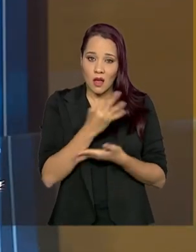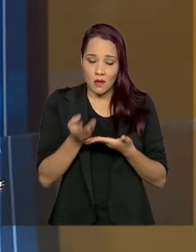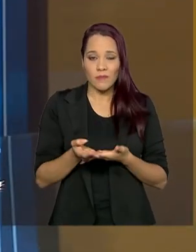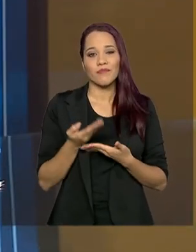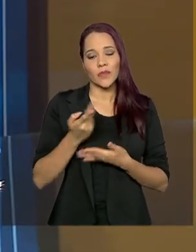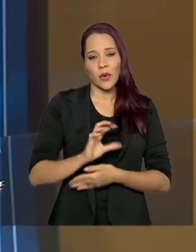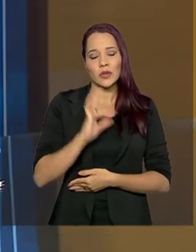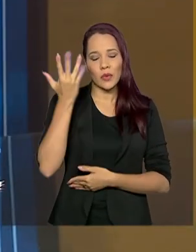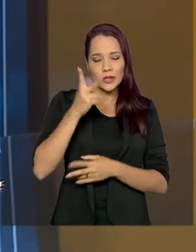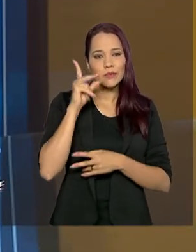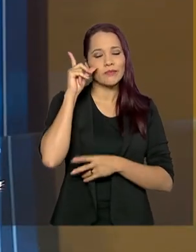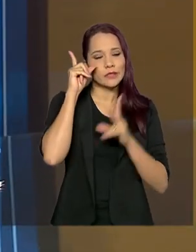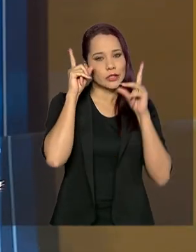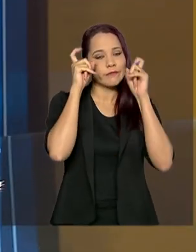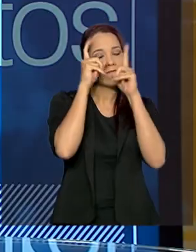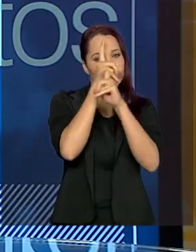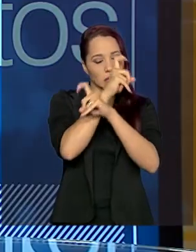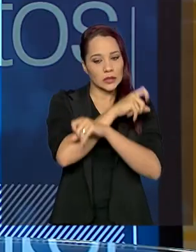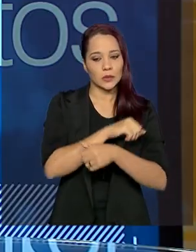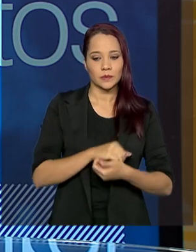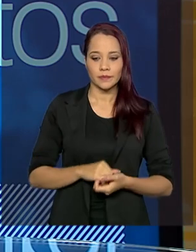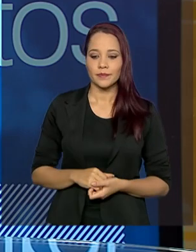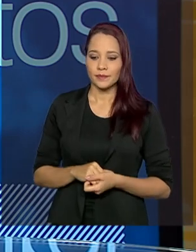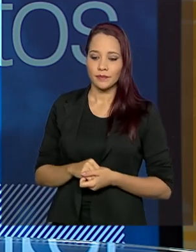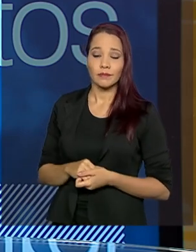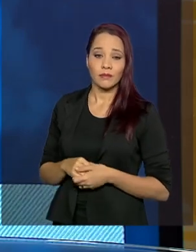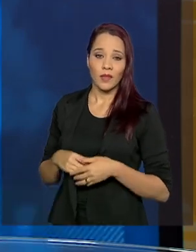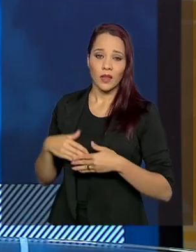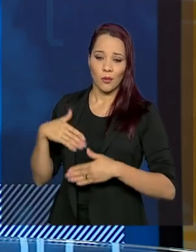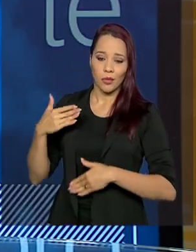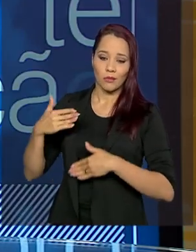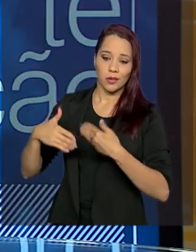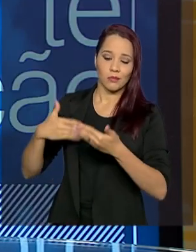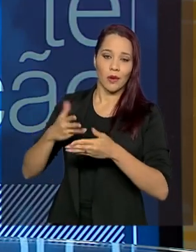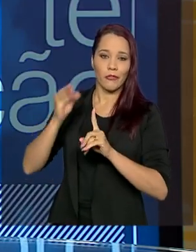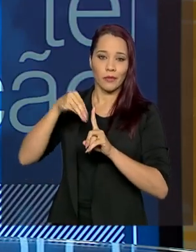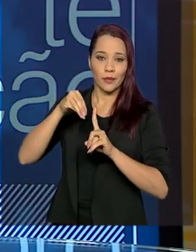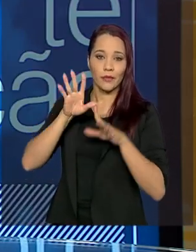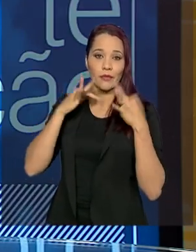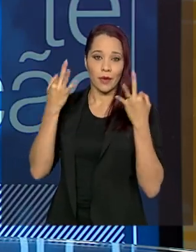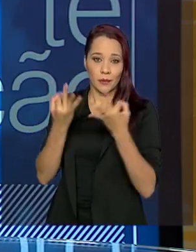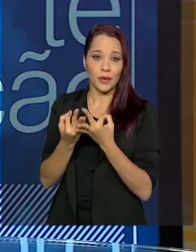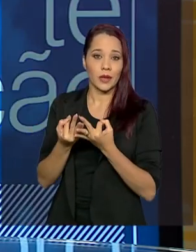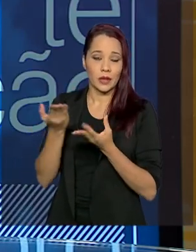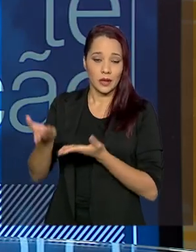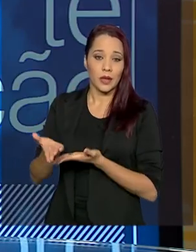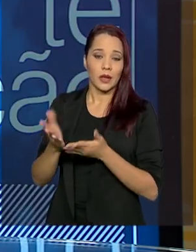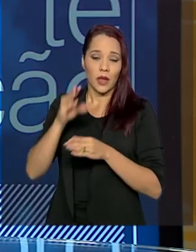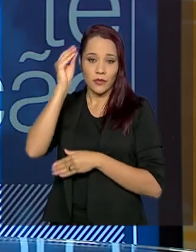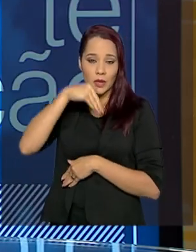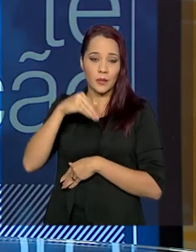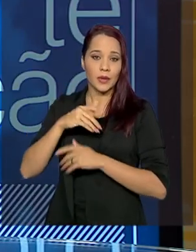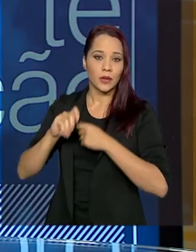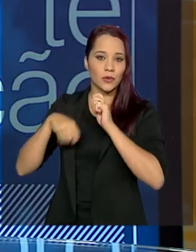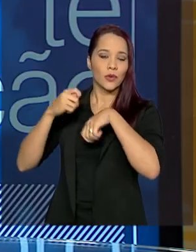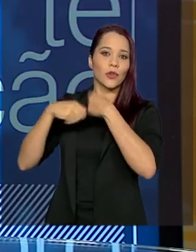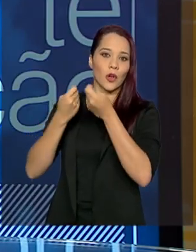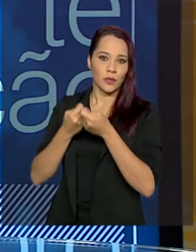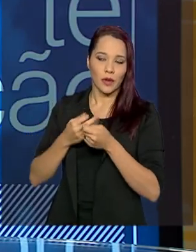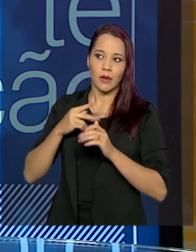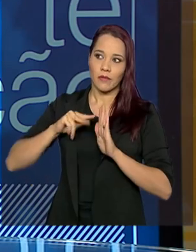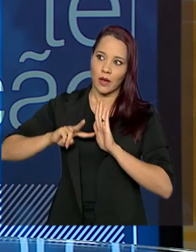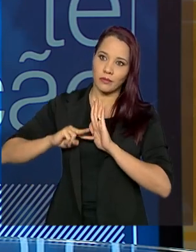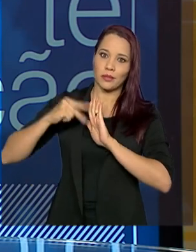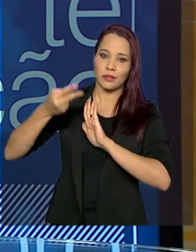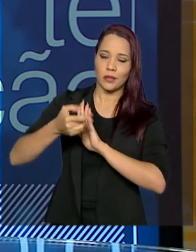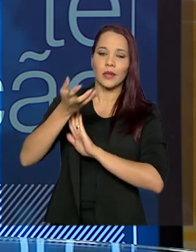é uma situação complicada. Uma coisa puxa a outra, né? A vulnerabilidade da família, inclusive a vulnerabilidade econômica, vai repercutir lá